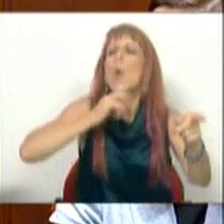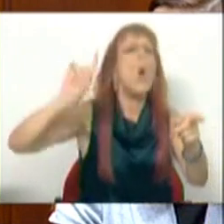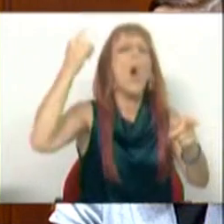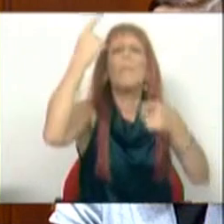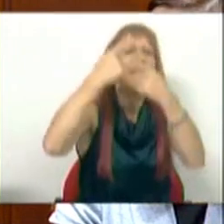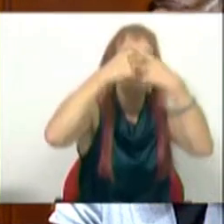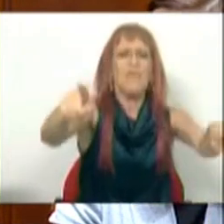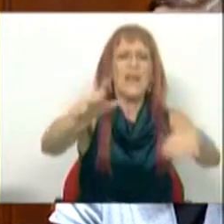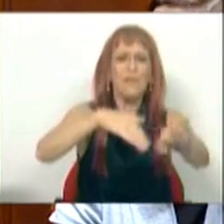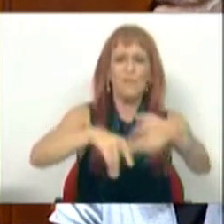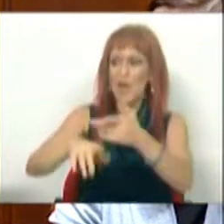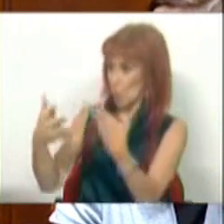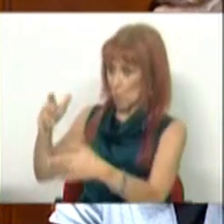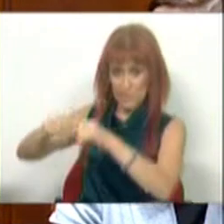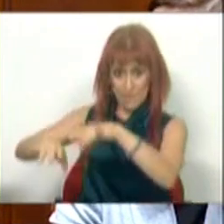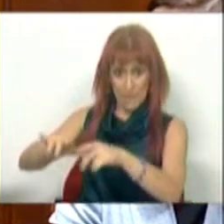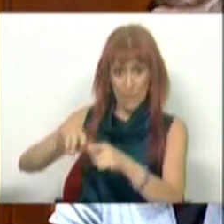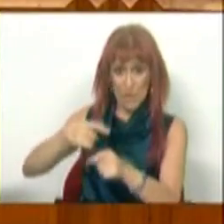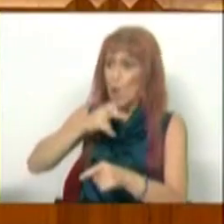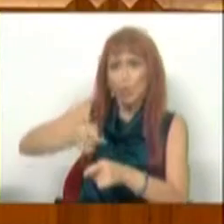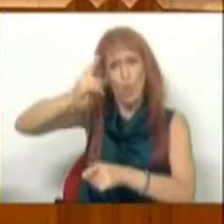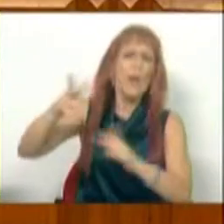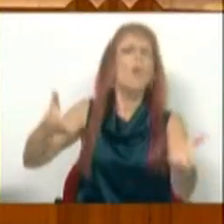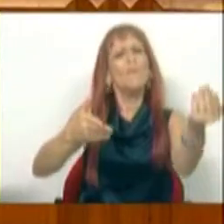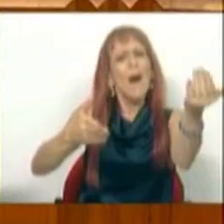diferente para que aquilo que está a acontecer não seja um desastre.